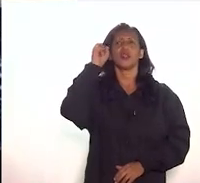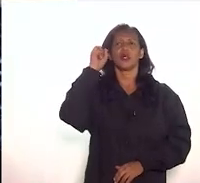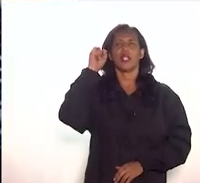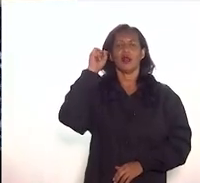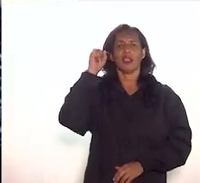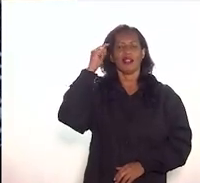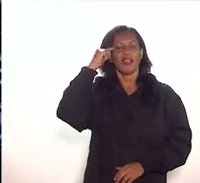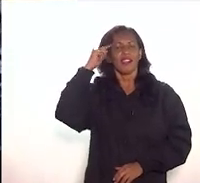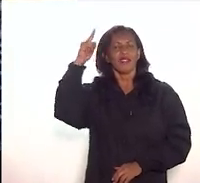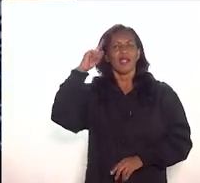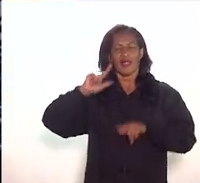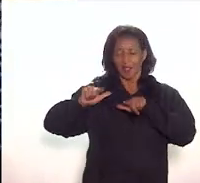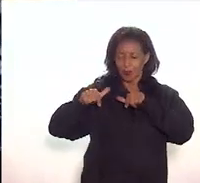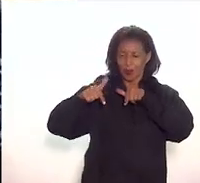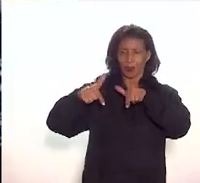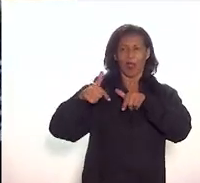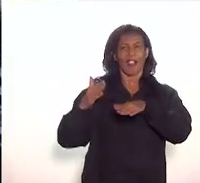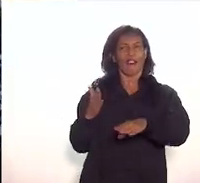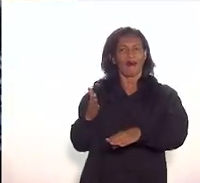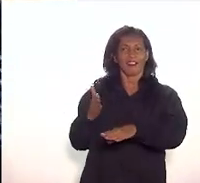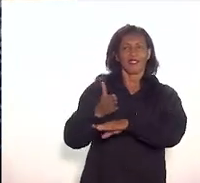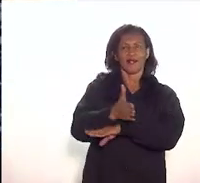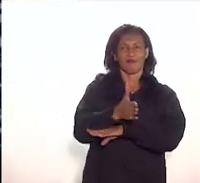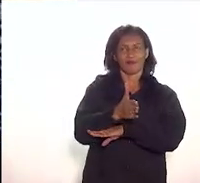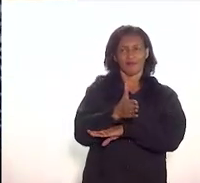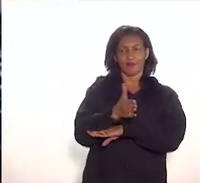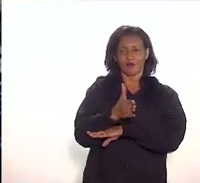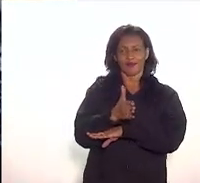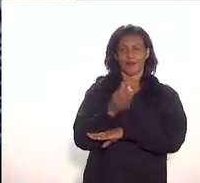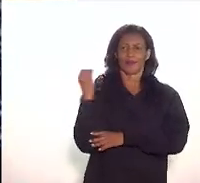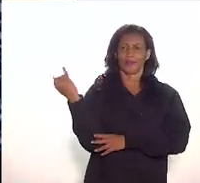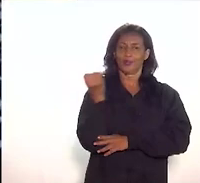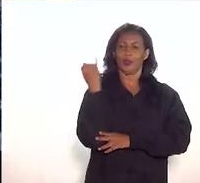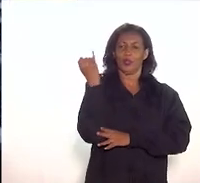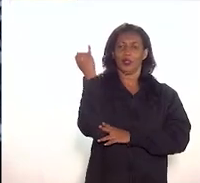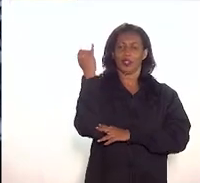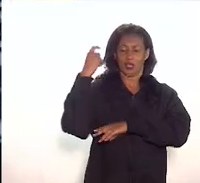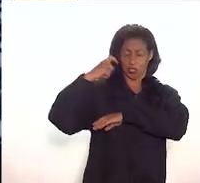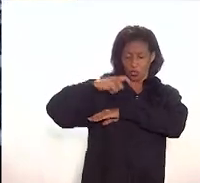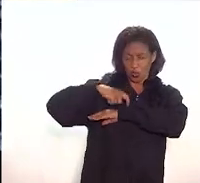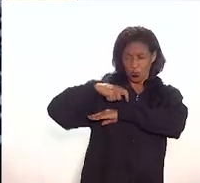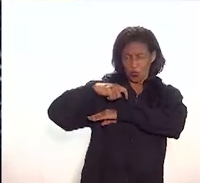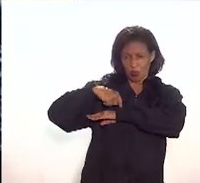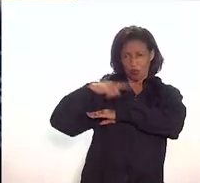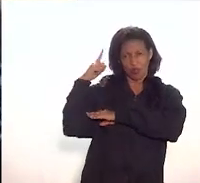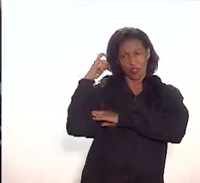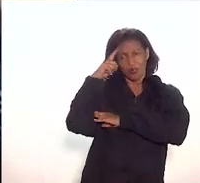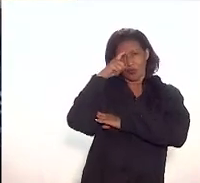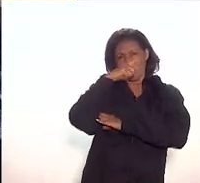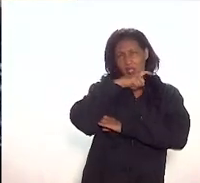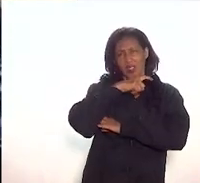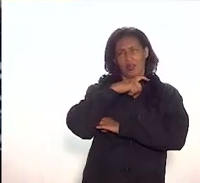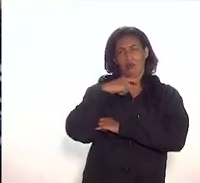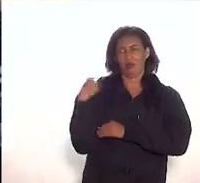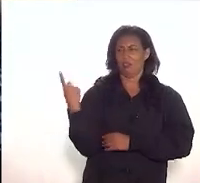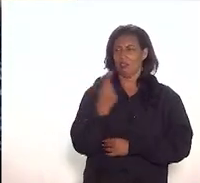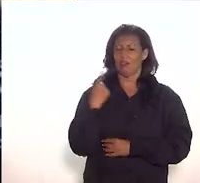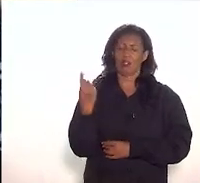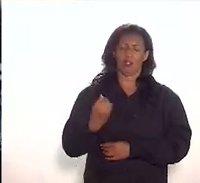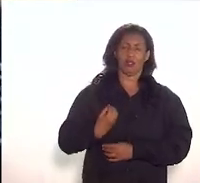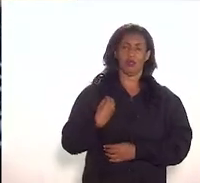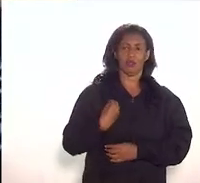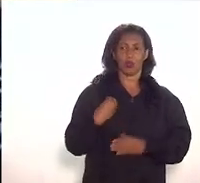o importante é que se avance o importante é que no momento tão crítico em que nós vivemos hoje